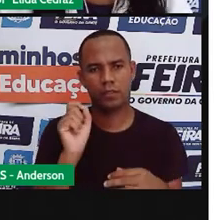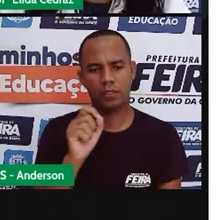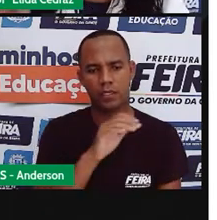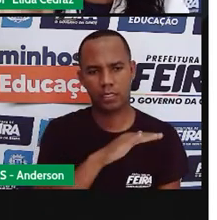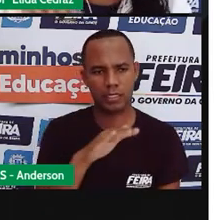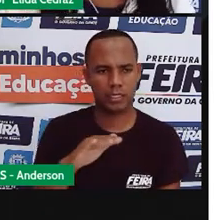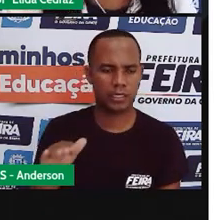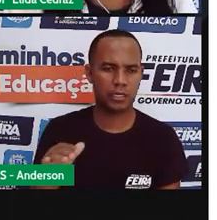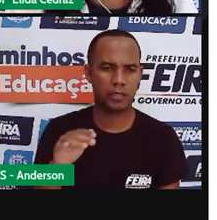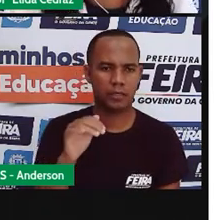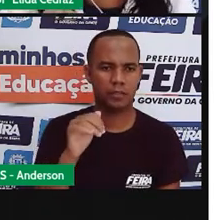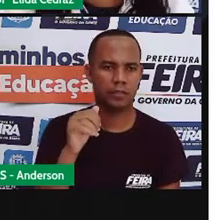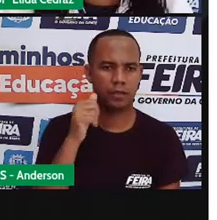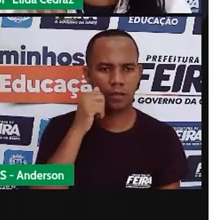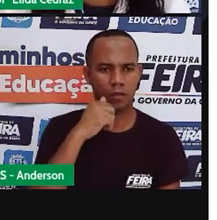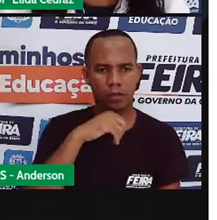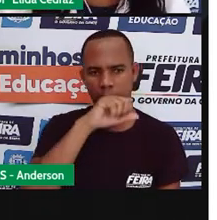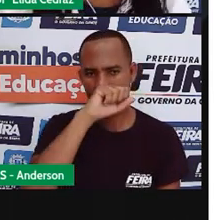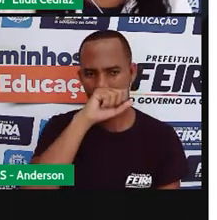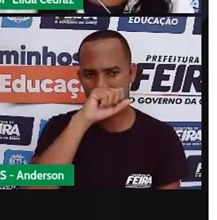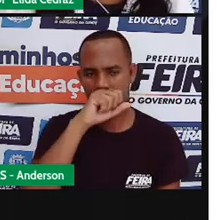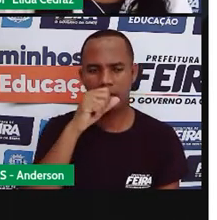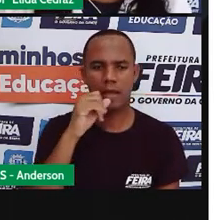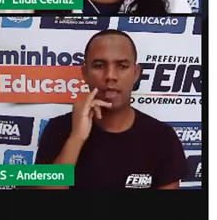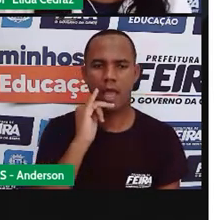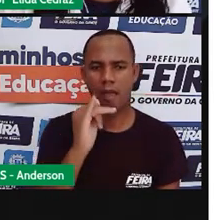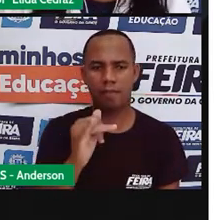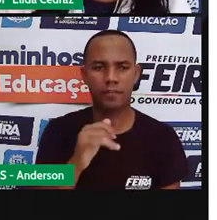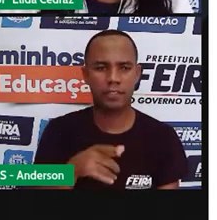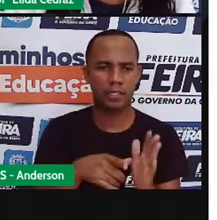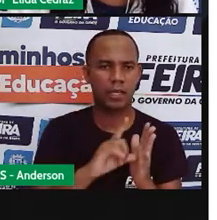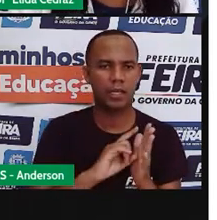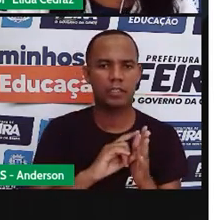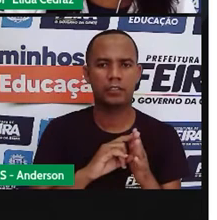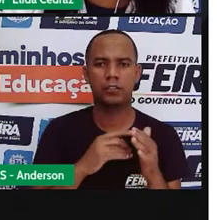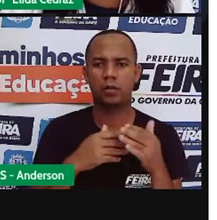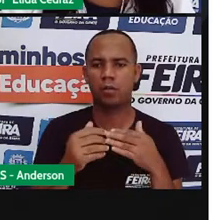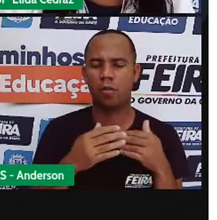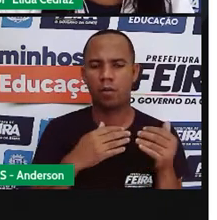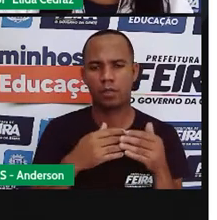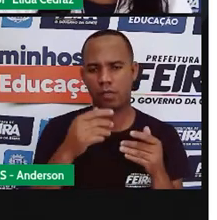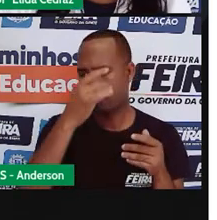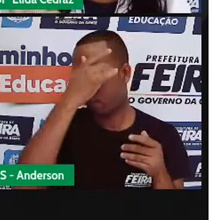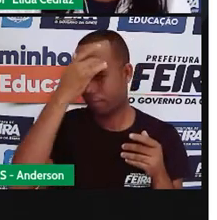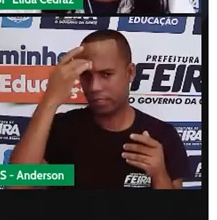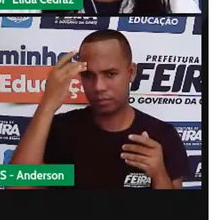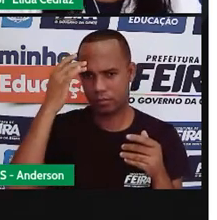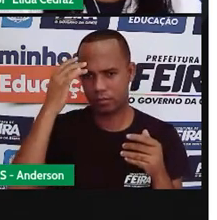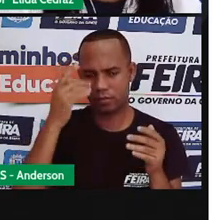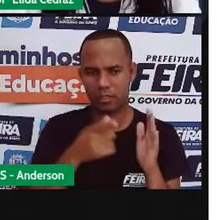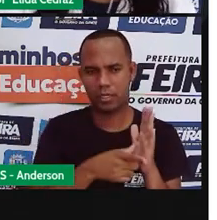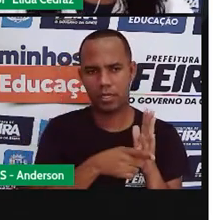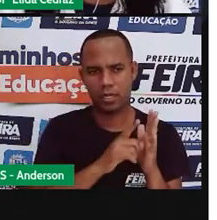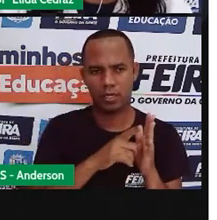não é a imagem de qualquer pessoa para ela ser veiculada para ela ser